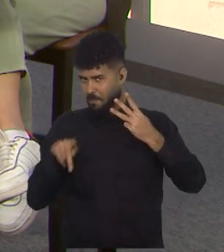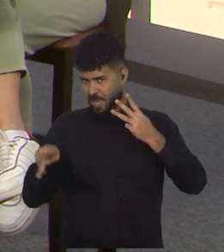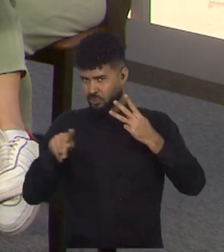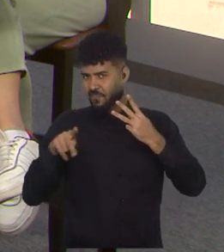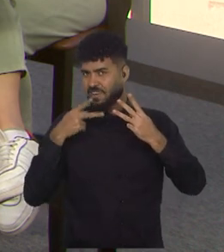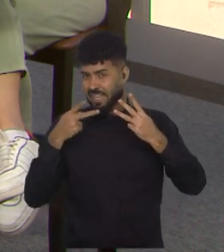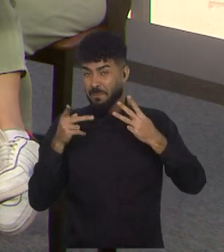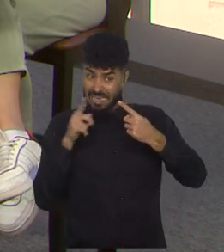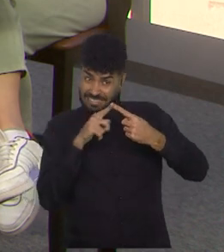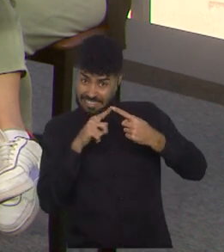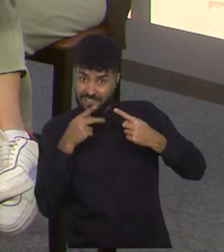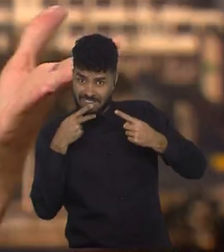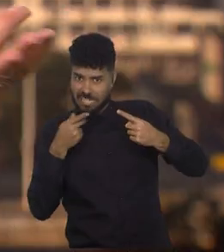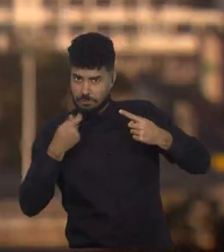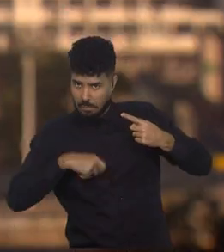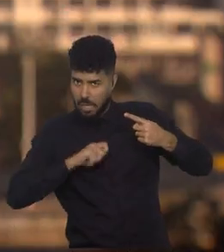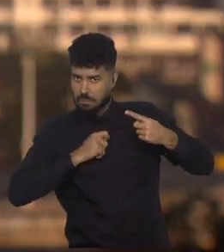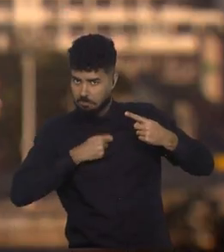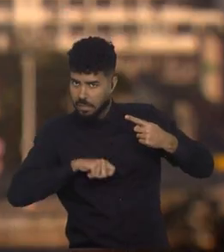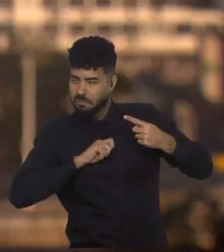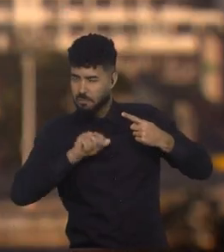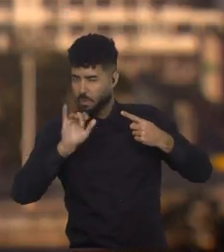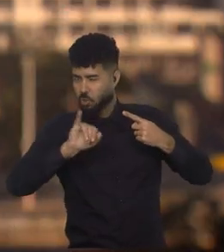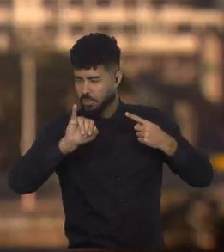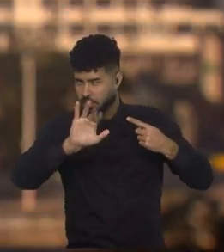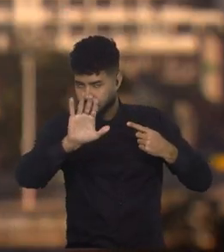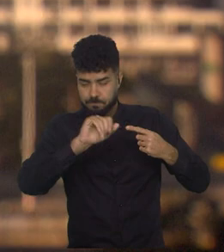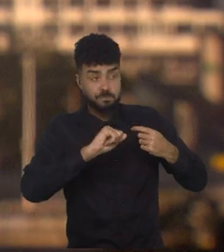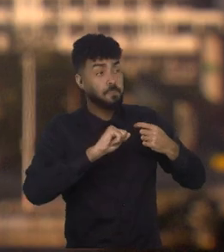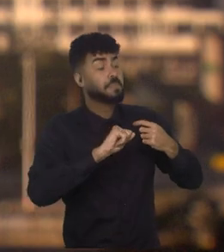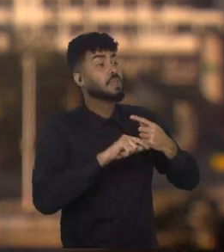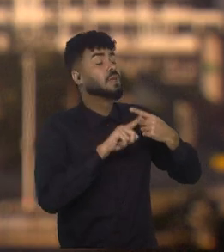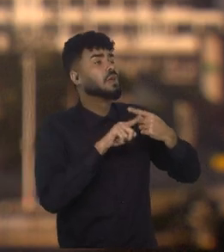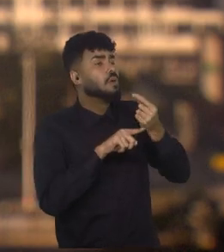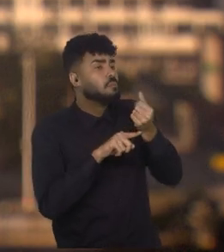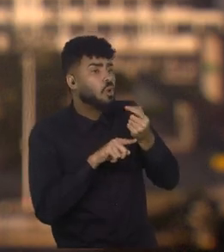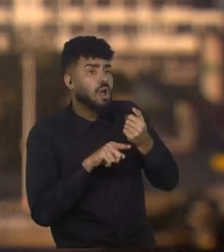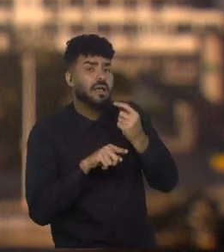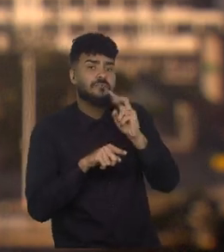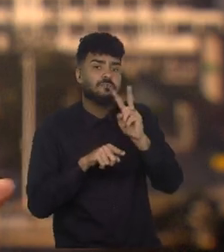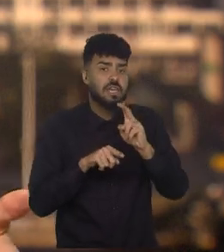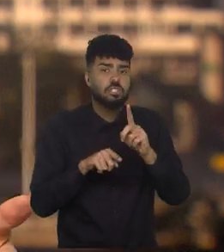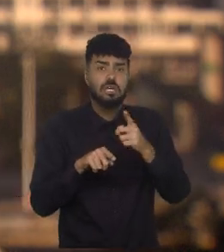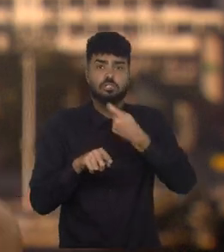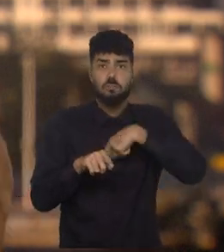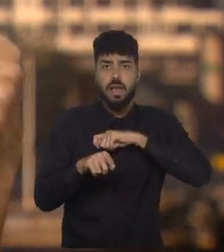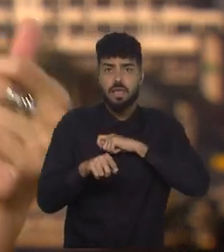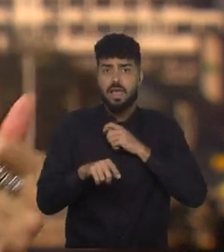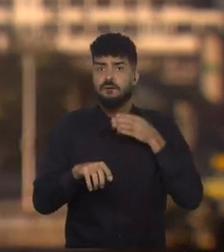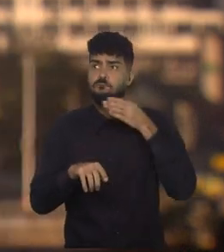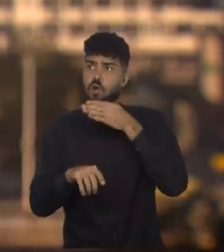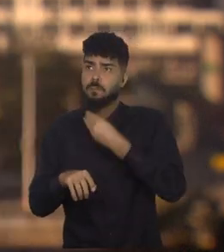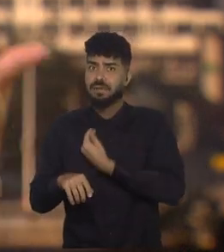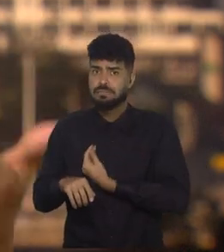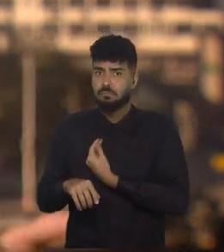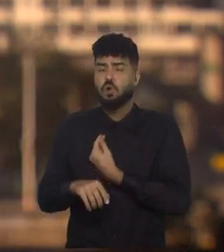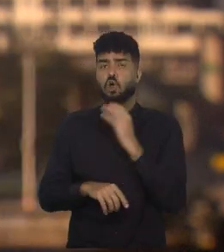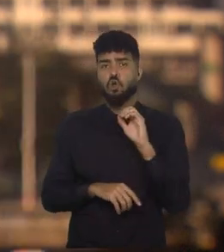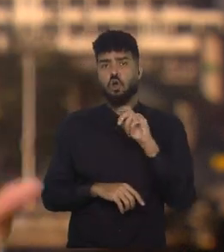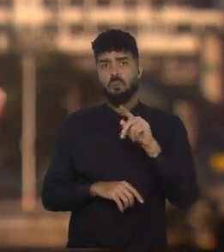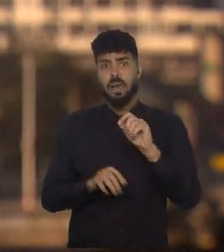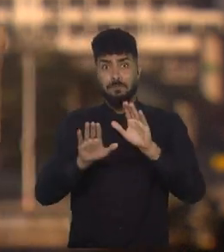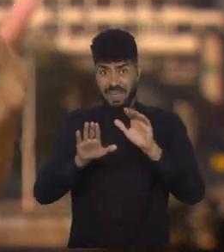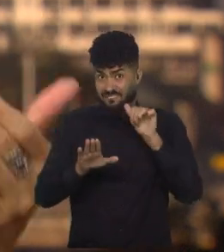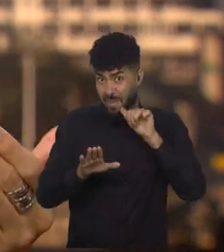da Espanha, porque teve poucas participações em Copas e existe a seleção há muitos